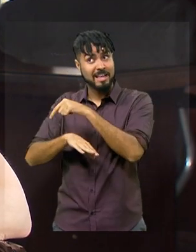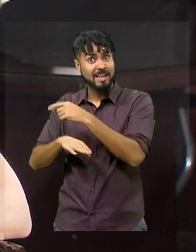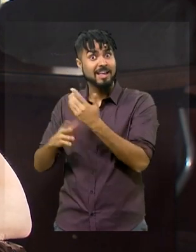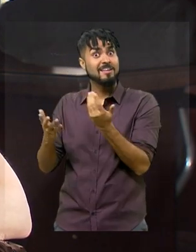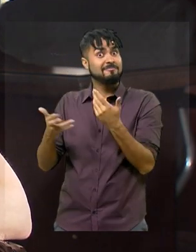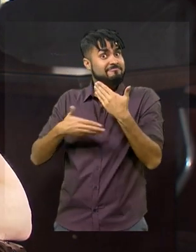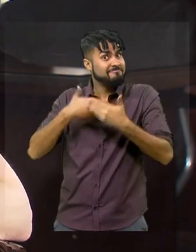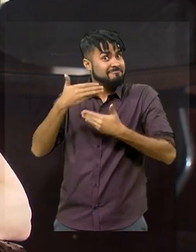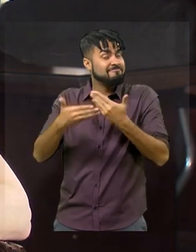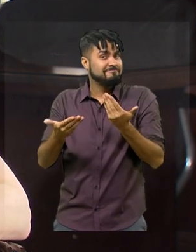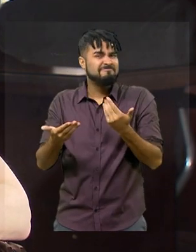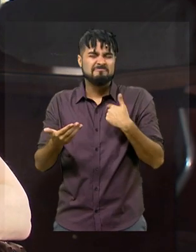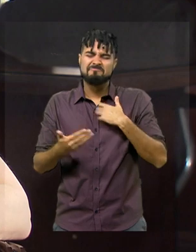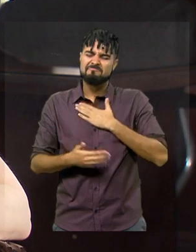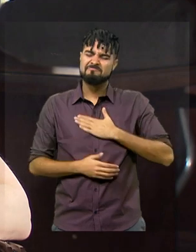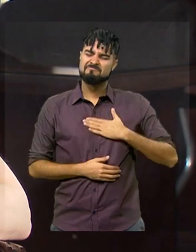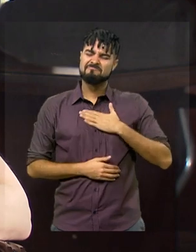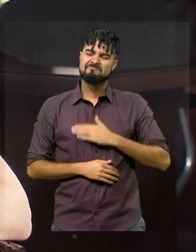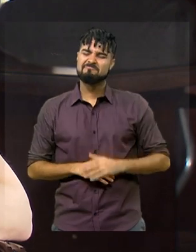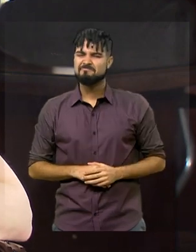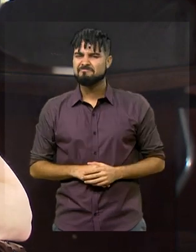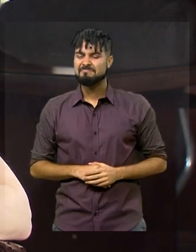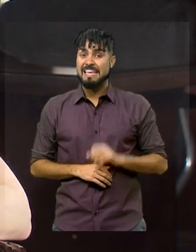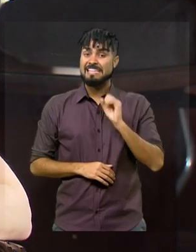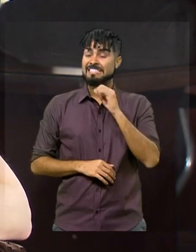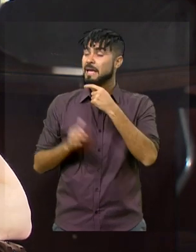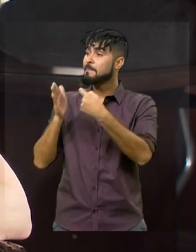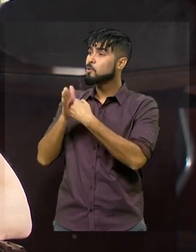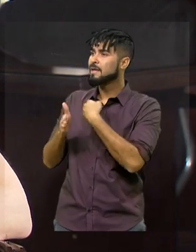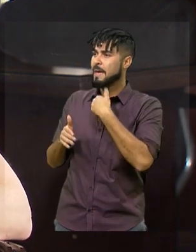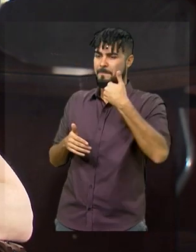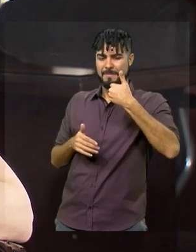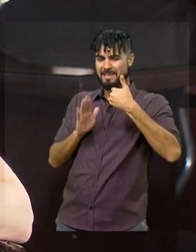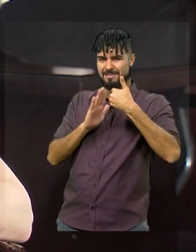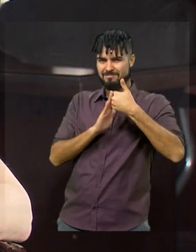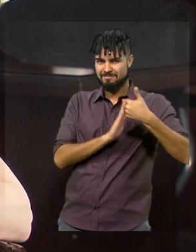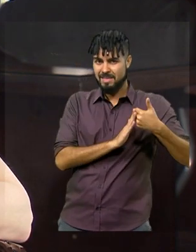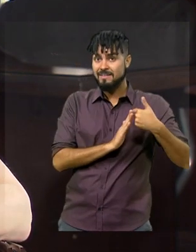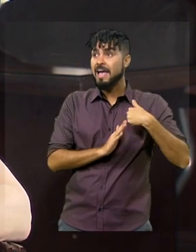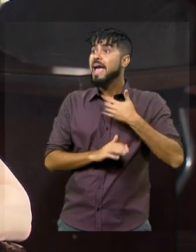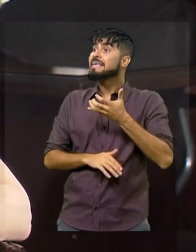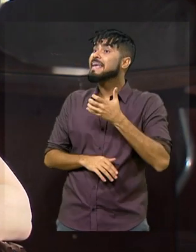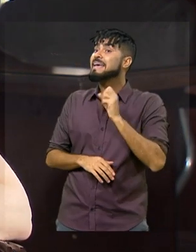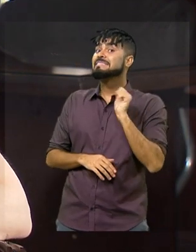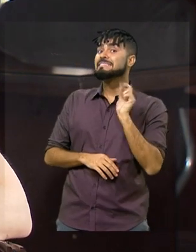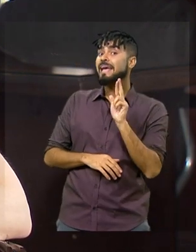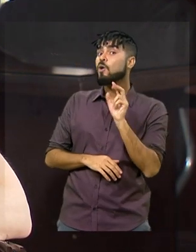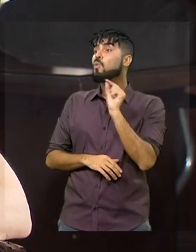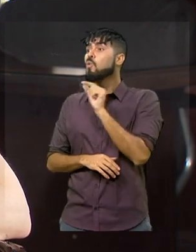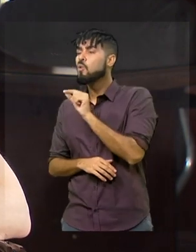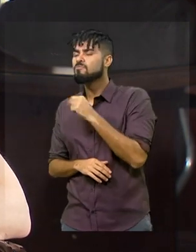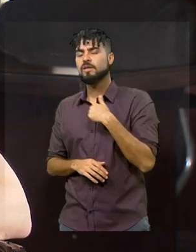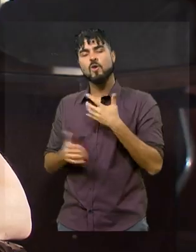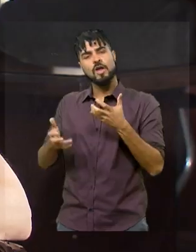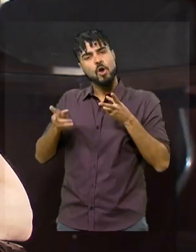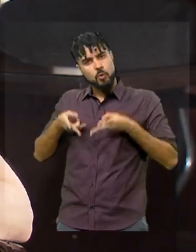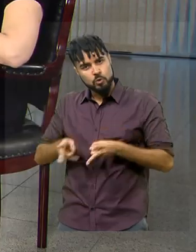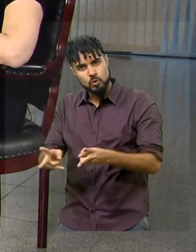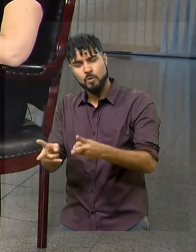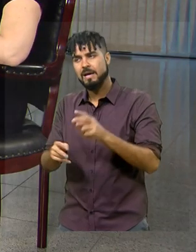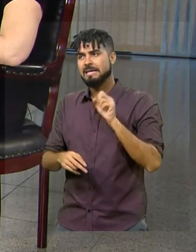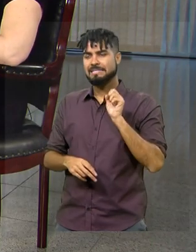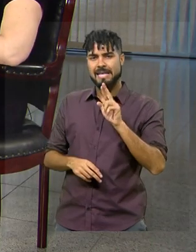eu quero, eu já estou satisfeita. Agora, se você tirar a palavra primeira e deixar, eu quero ser, eu quero continuar sendo